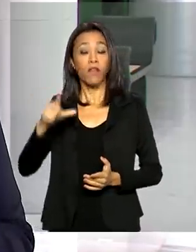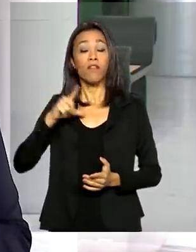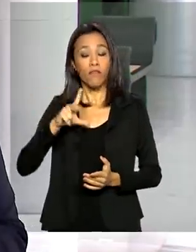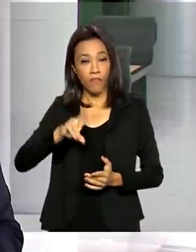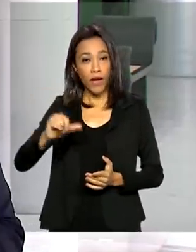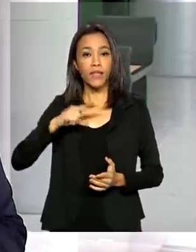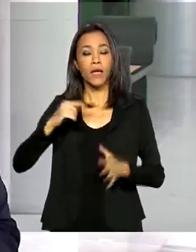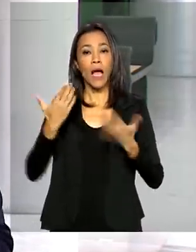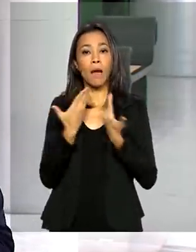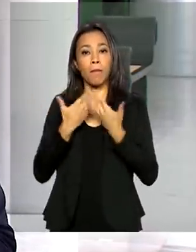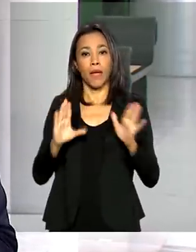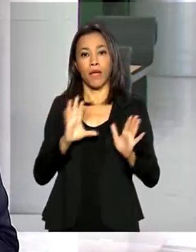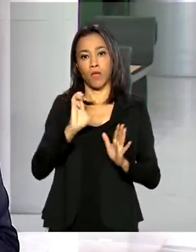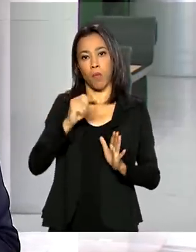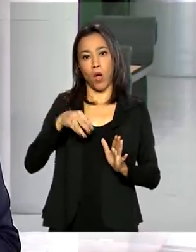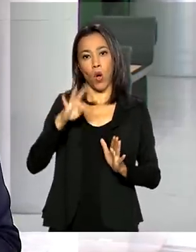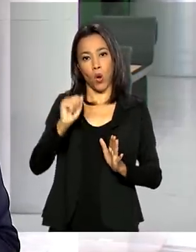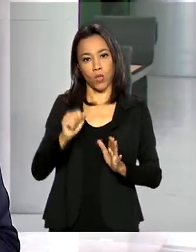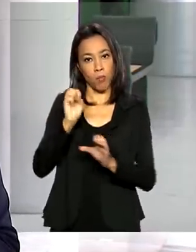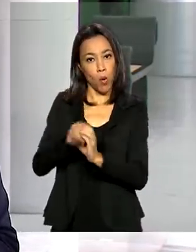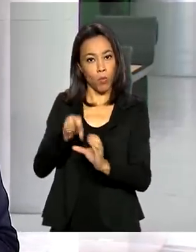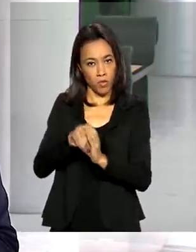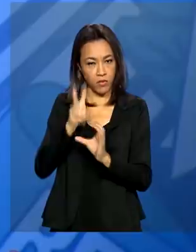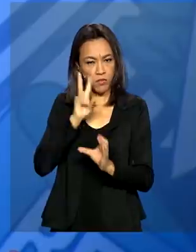automaticamente pelo banco. Vamos ver.